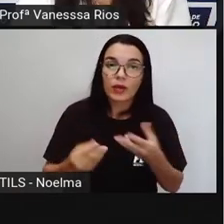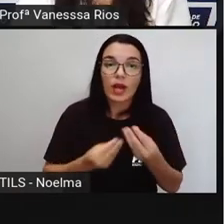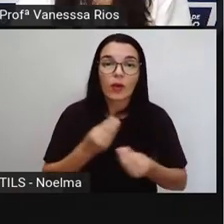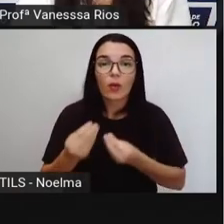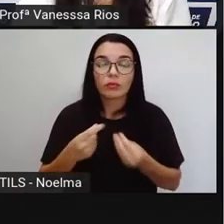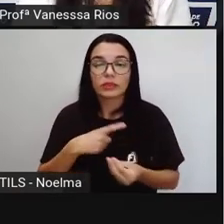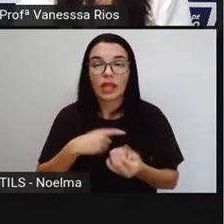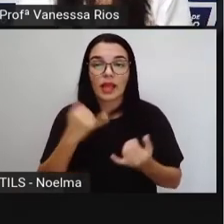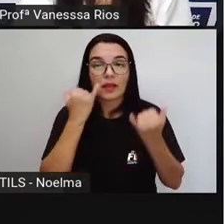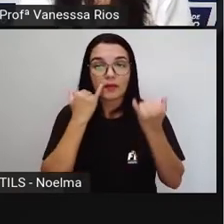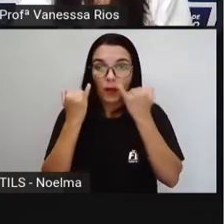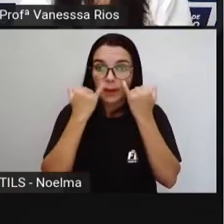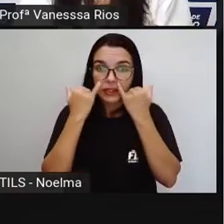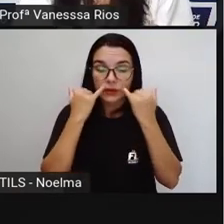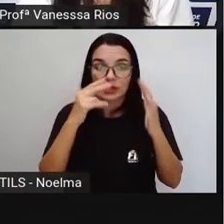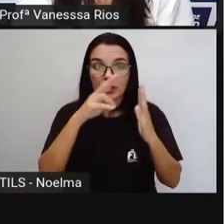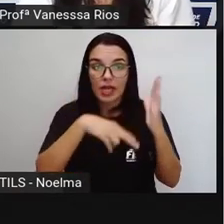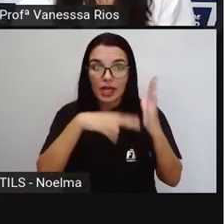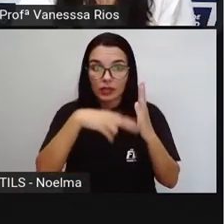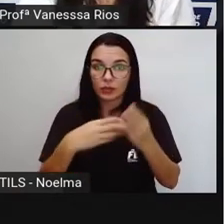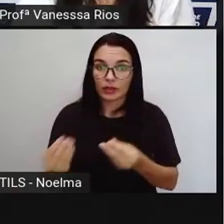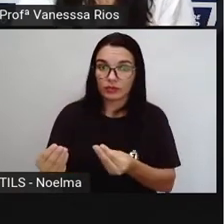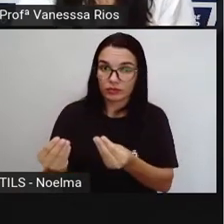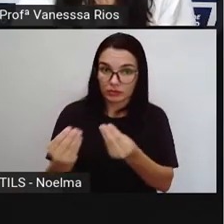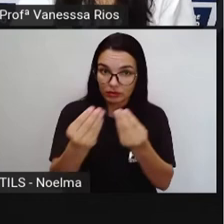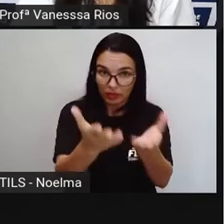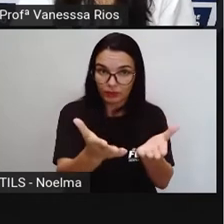informações que a leitura nos trouxe.